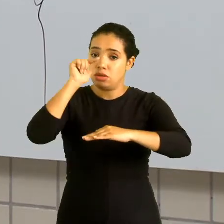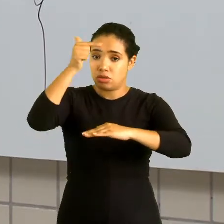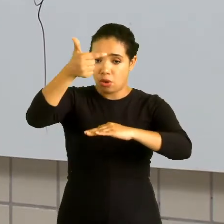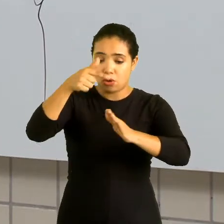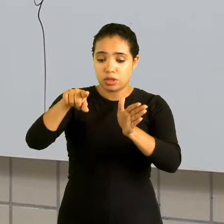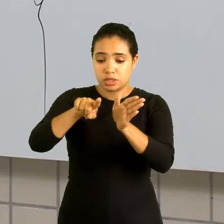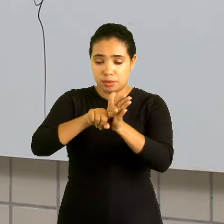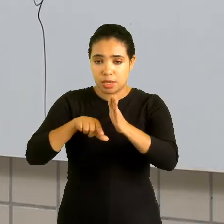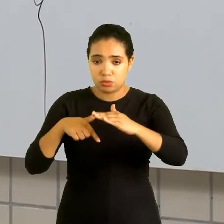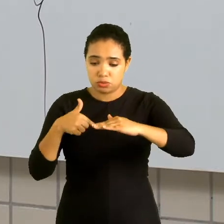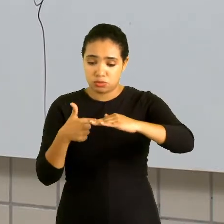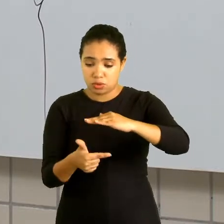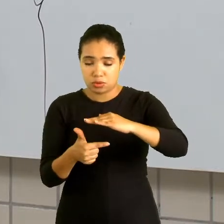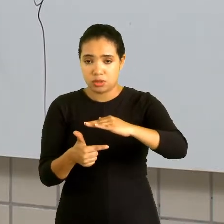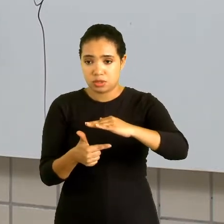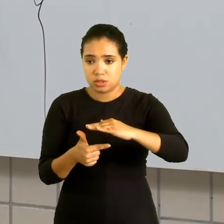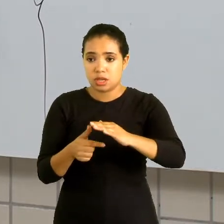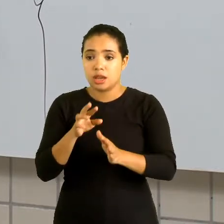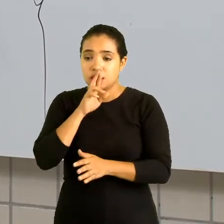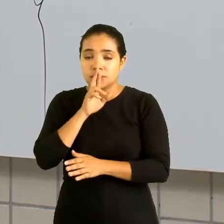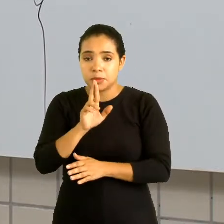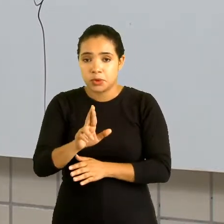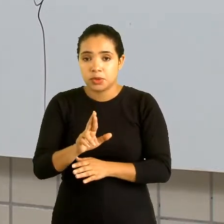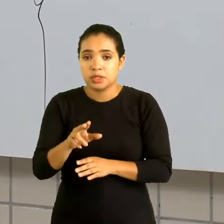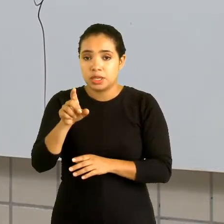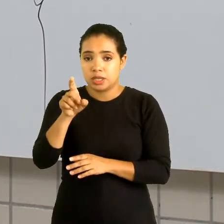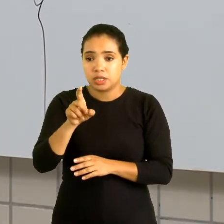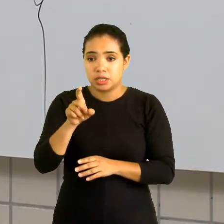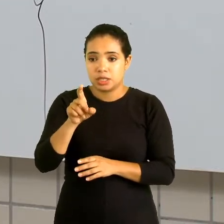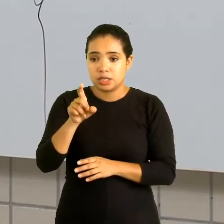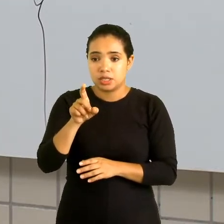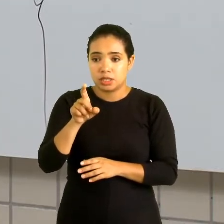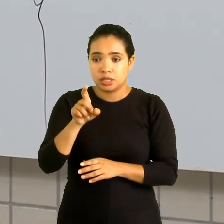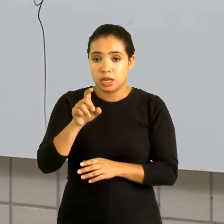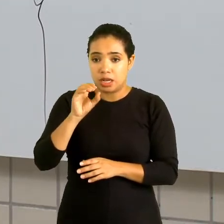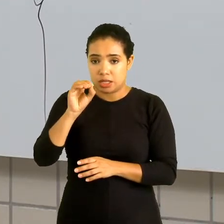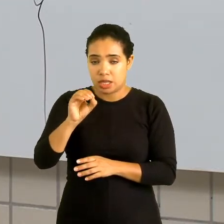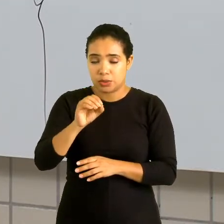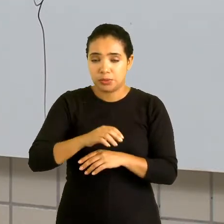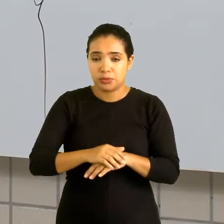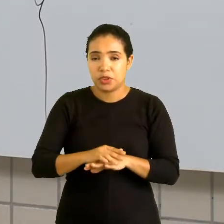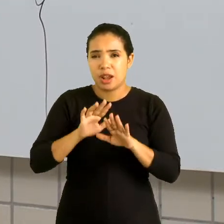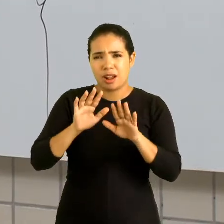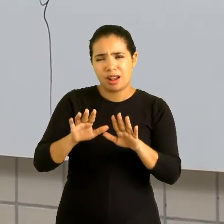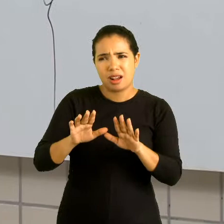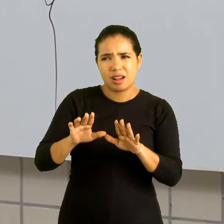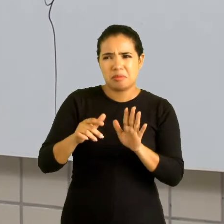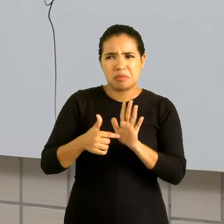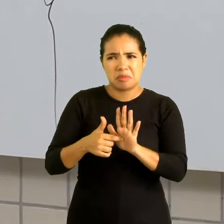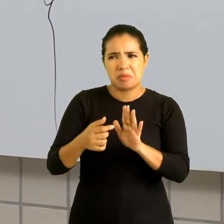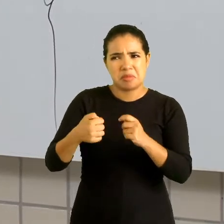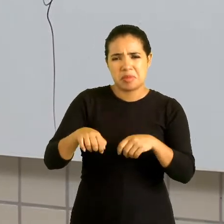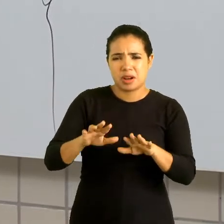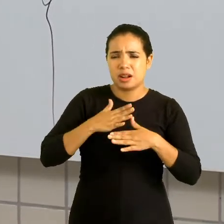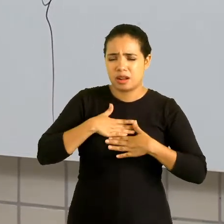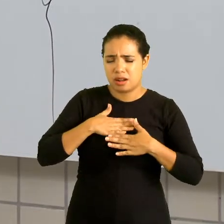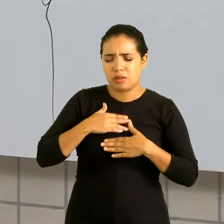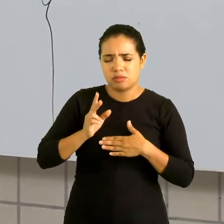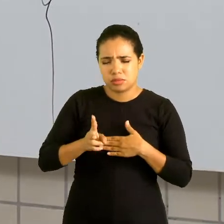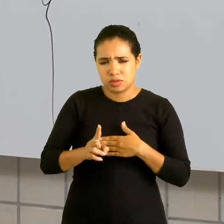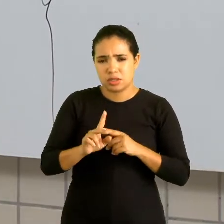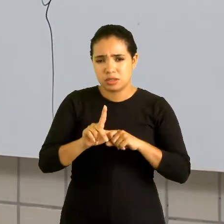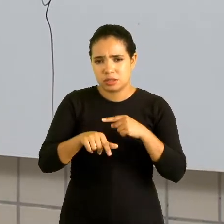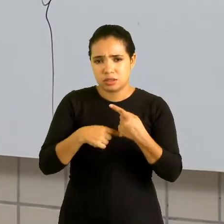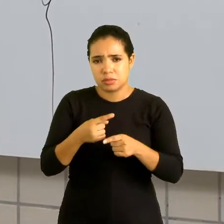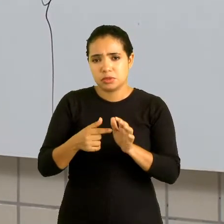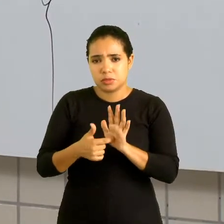2 menos 2, que vai dar X elevado a 0. Ah, Bracel, mas não precisa aparecer. Calma. Vamos continuar com